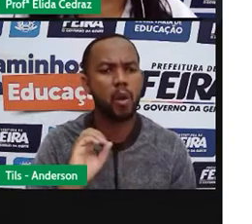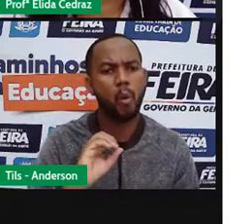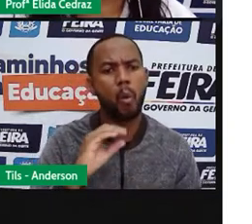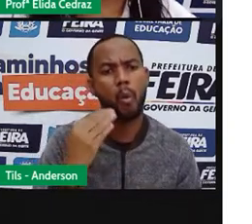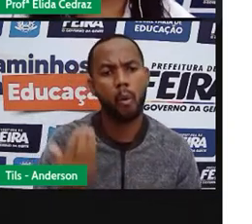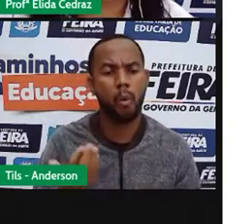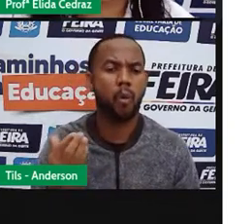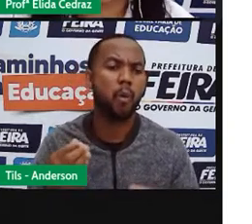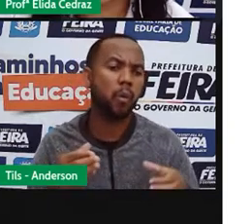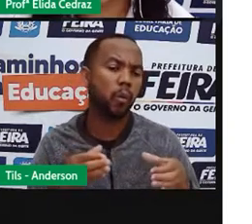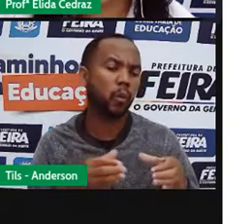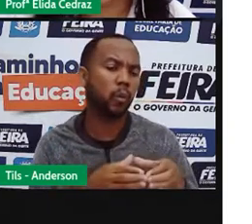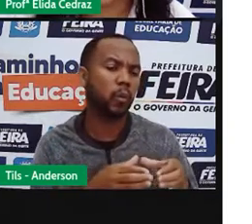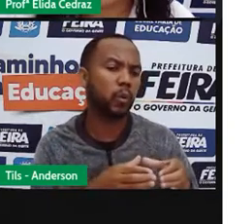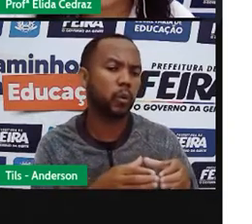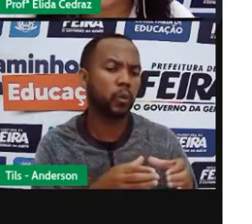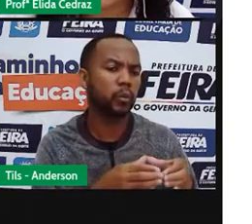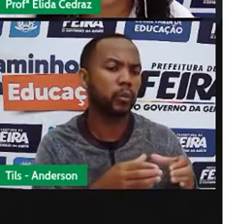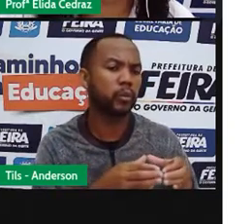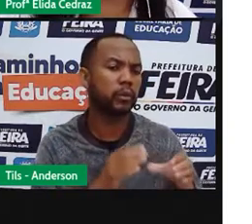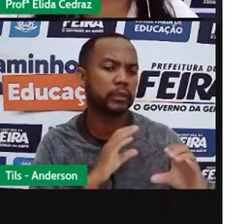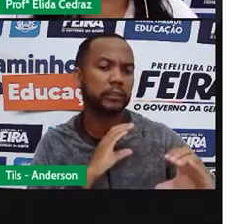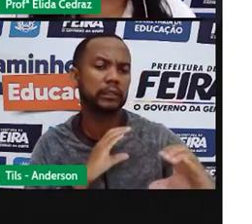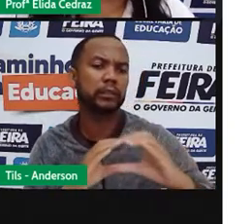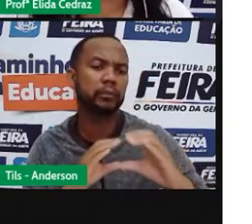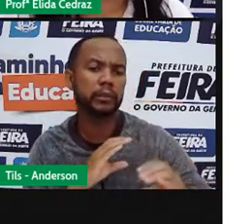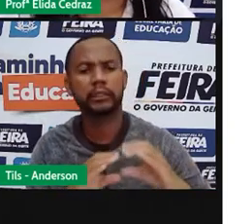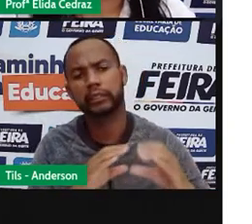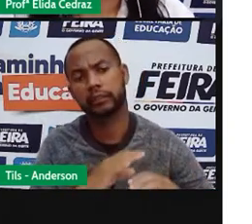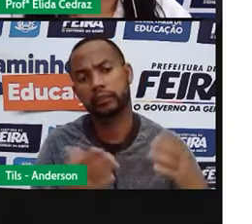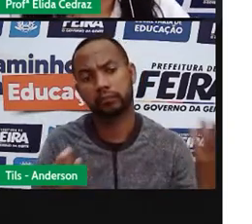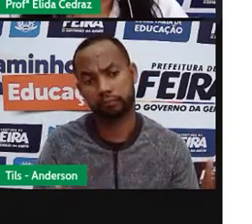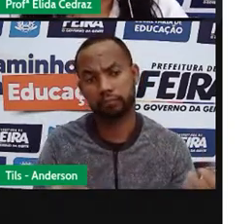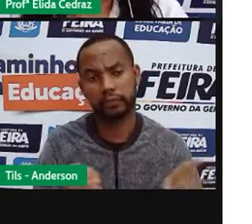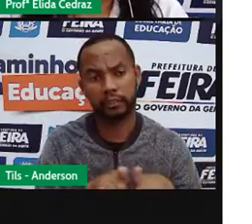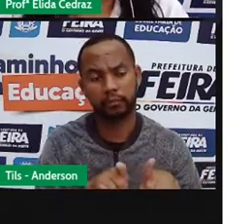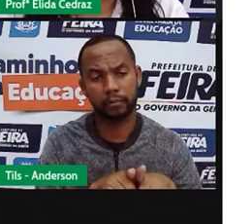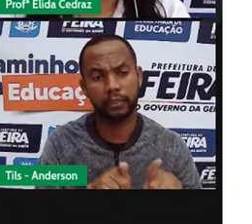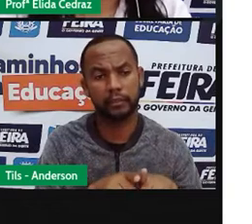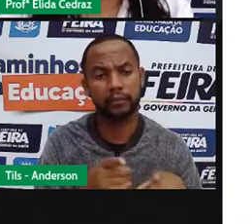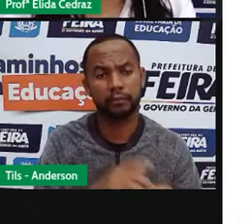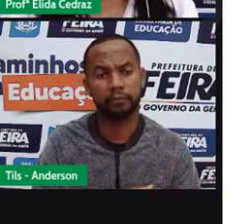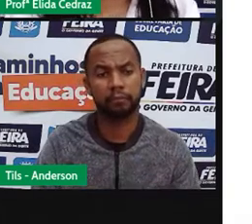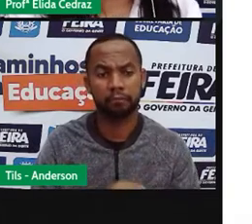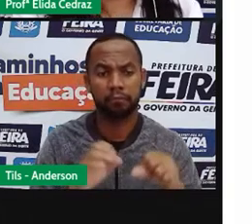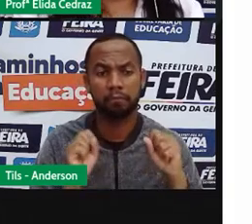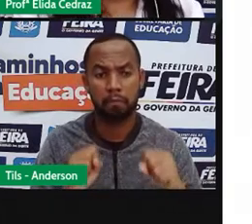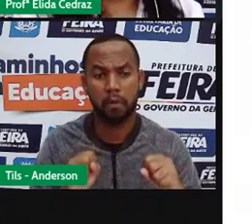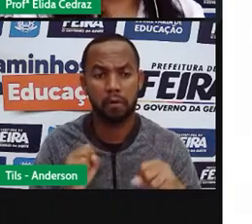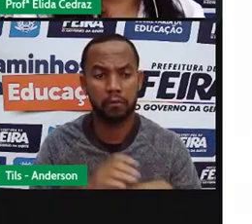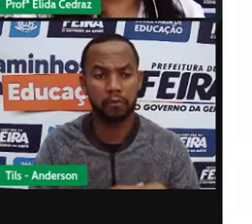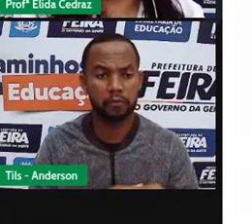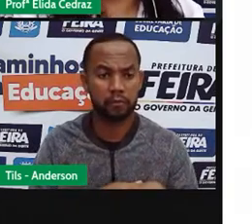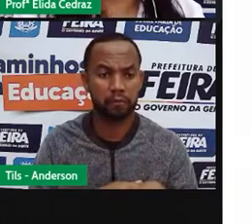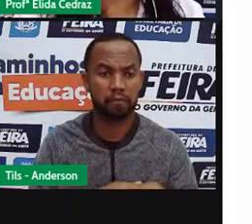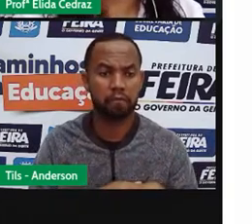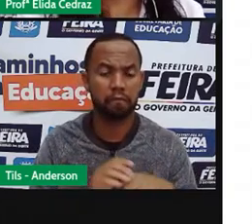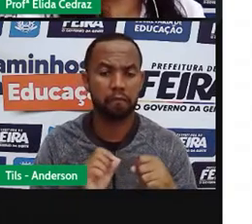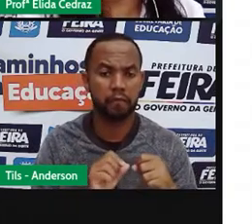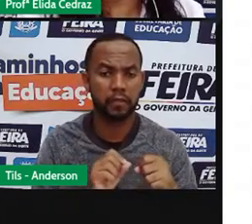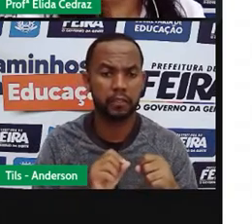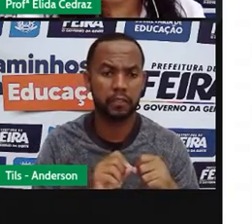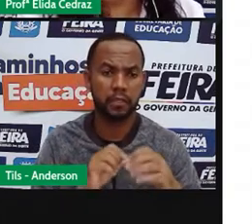grupos e das linhas de transmissão. Isso mesmo. Você pode fazer uma comunicação